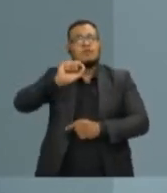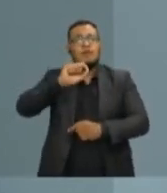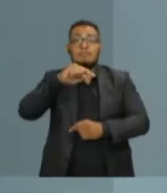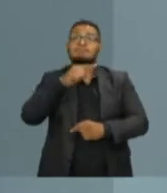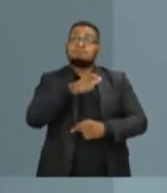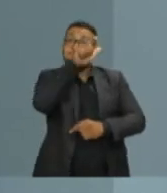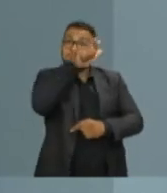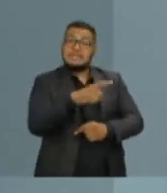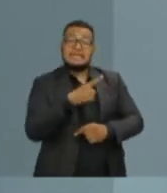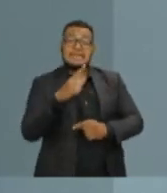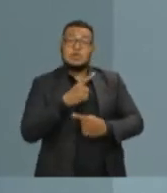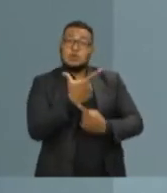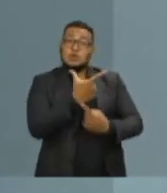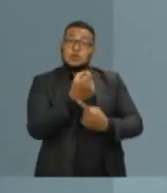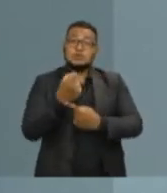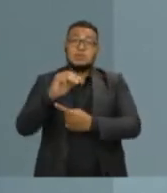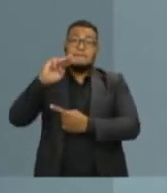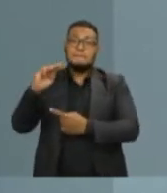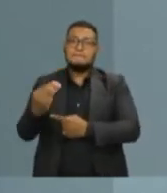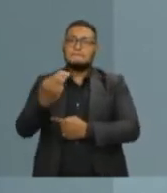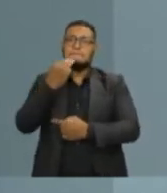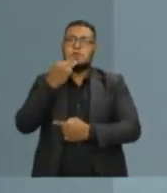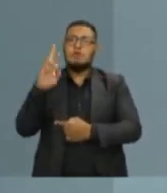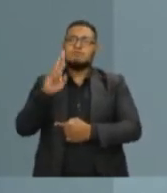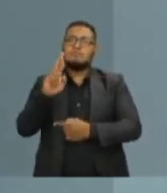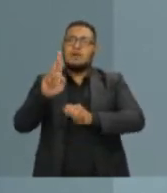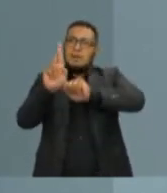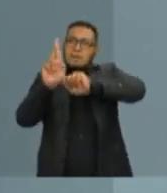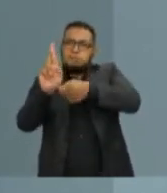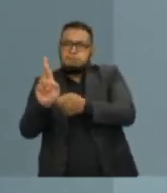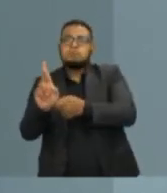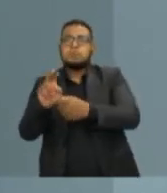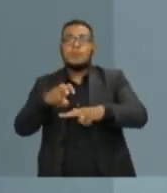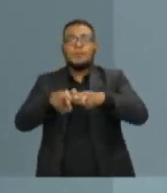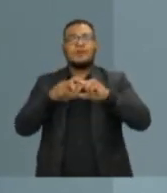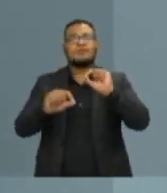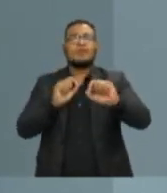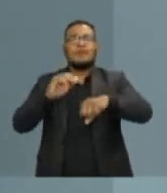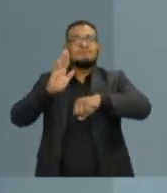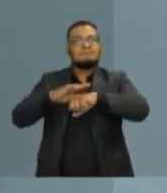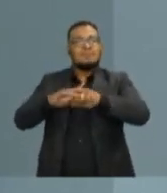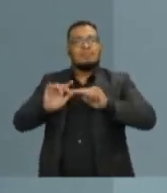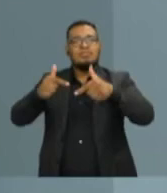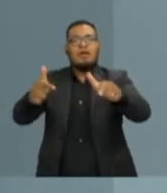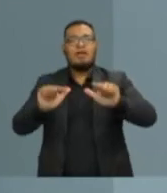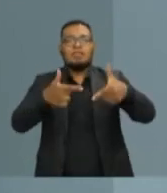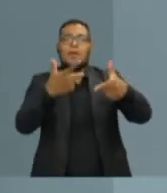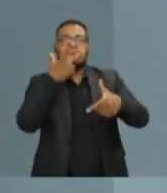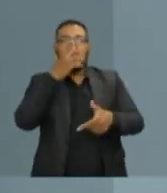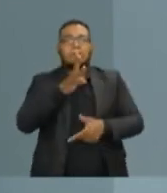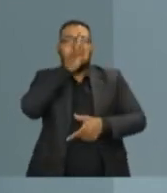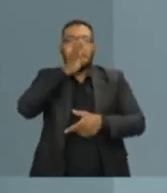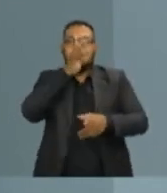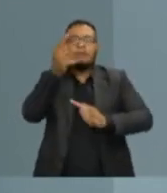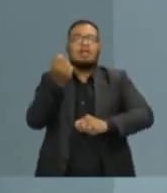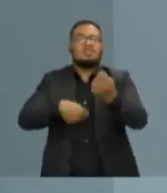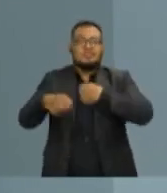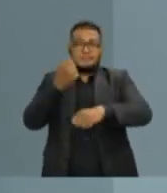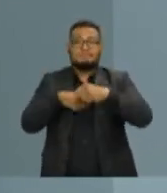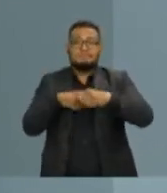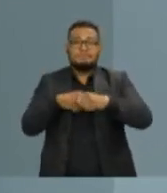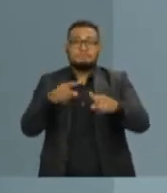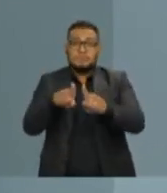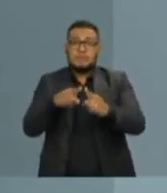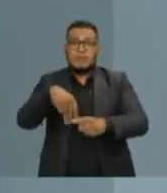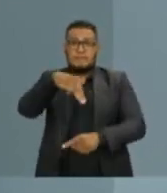200 milhões de reais bloqueados pela justiça capixaba, em razão de atos de improbidade administrativa, em que ele foi processado